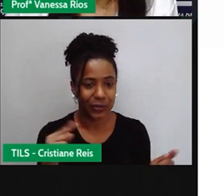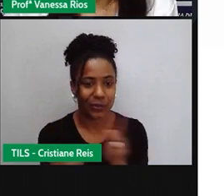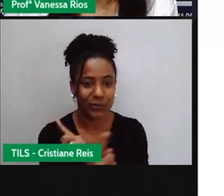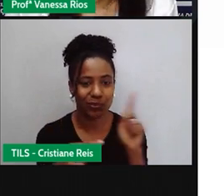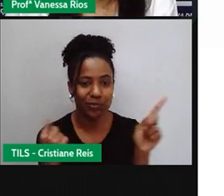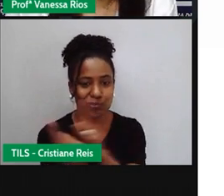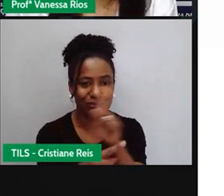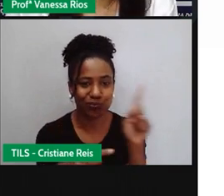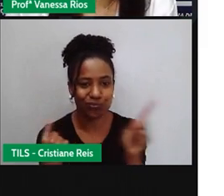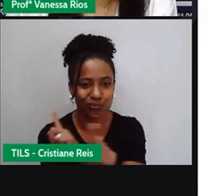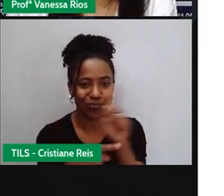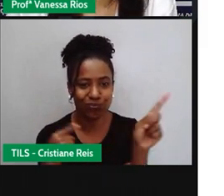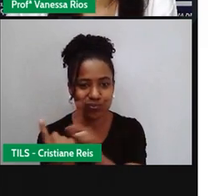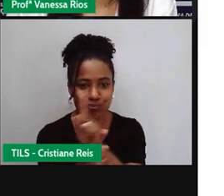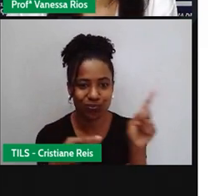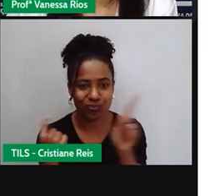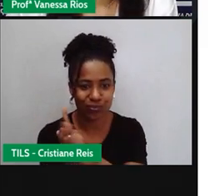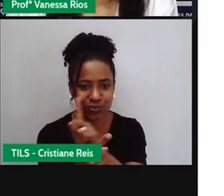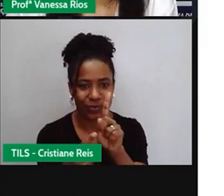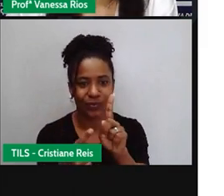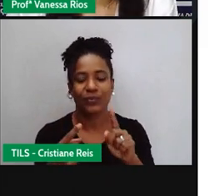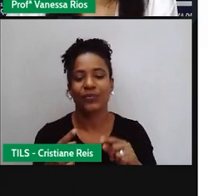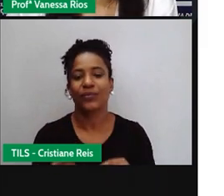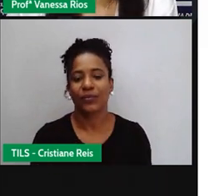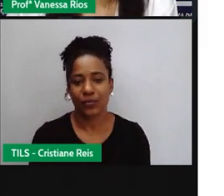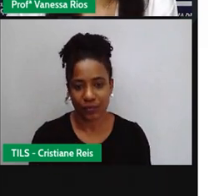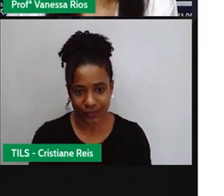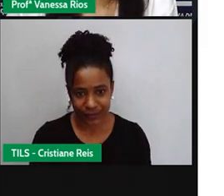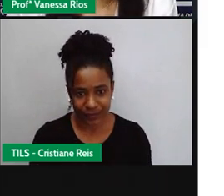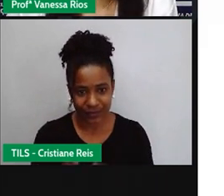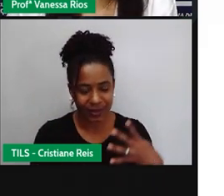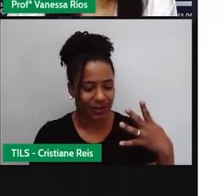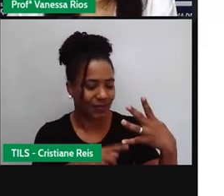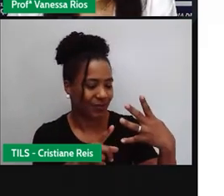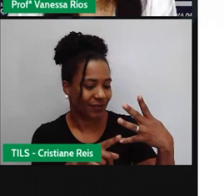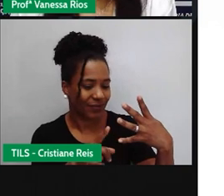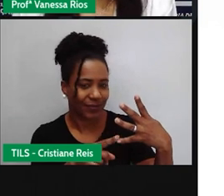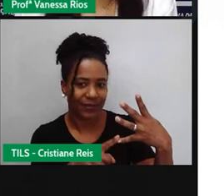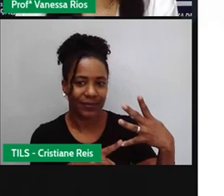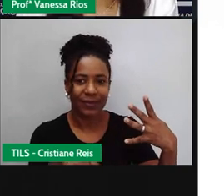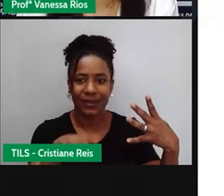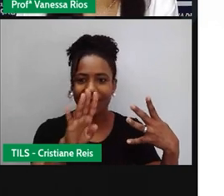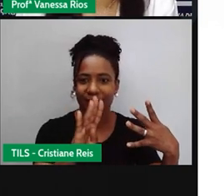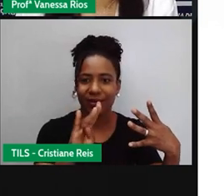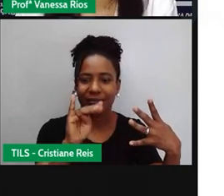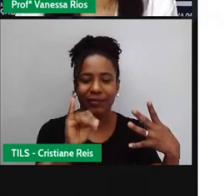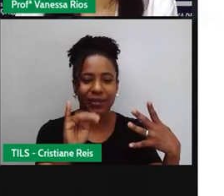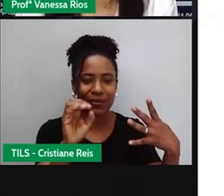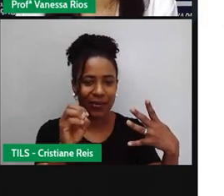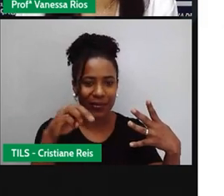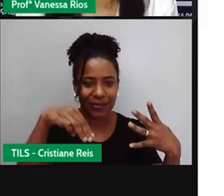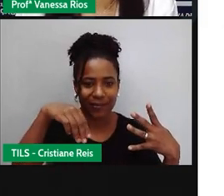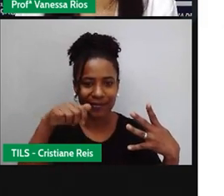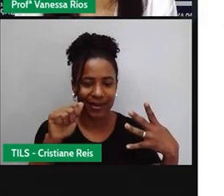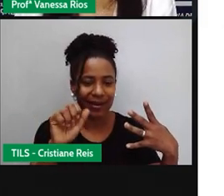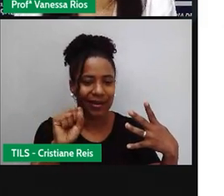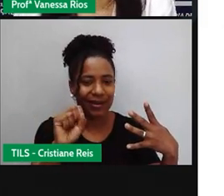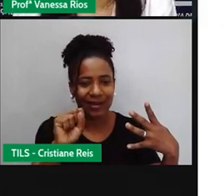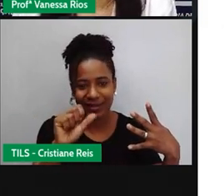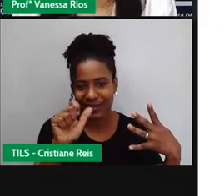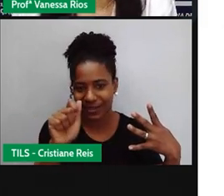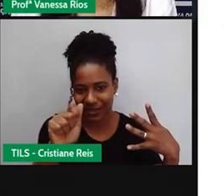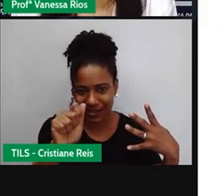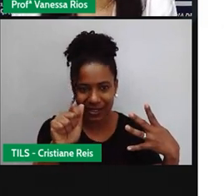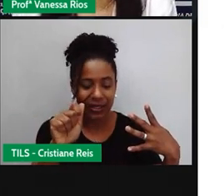debaixo da água. E a biomassa, que está relacionada aí com a queima de